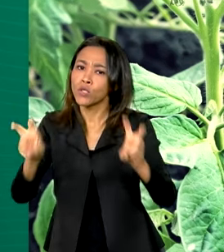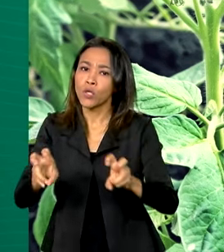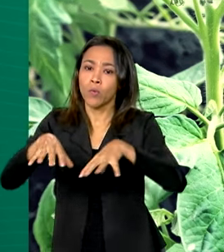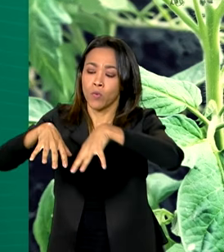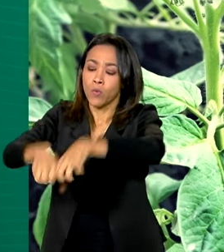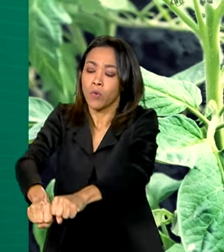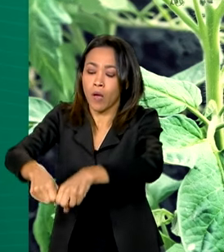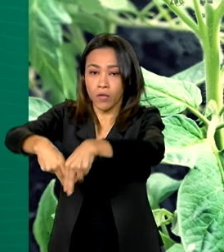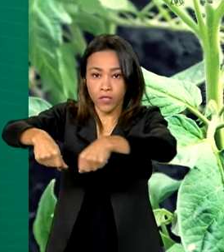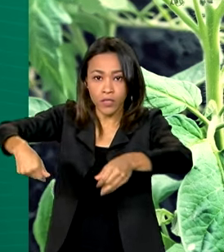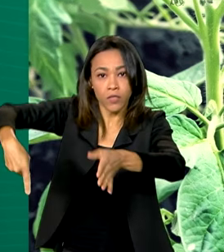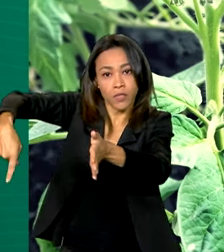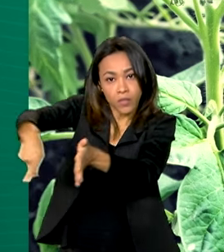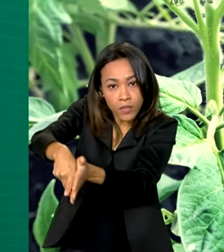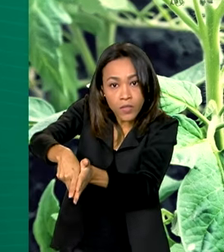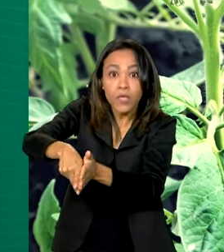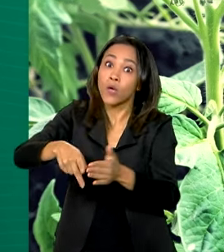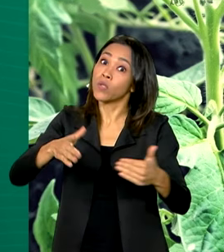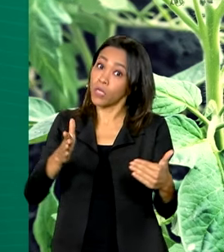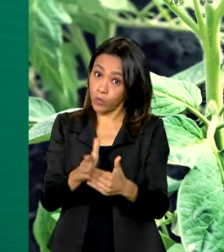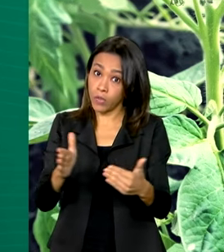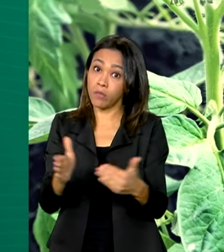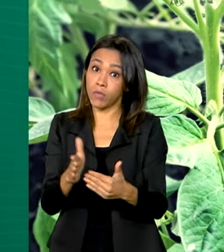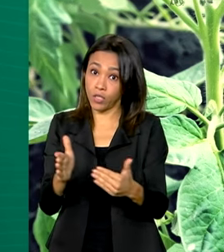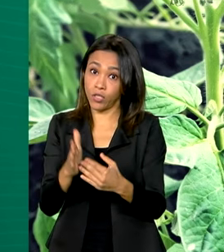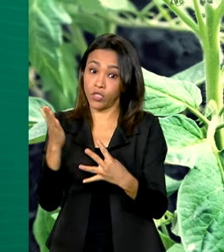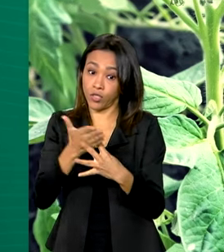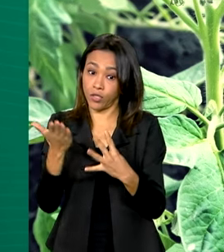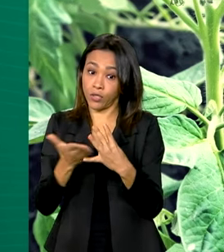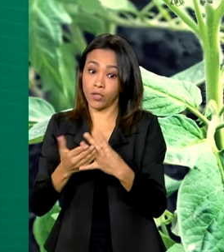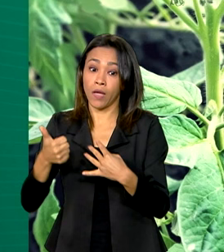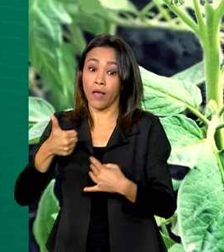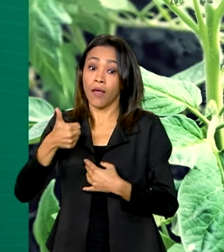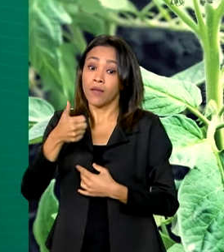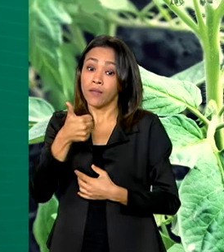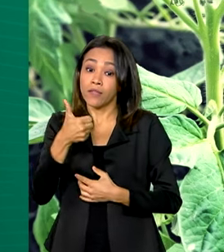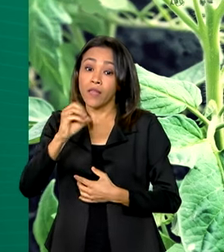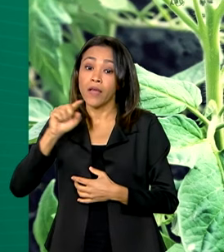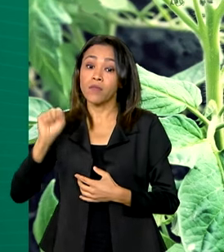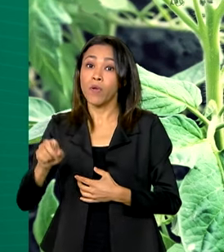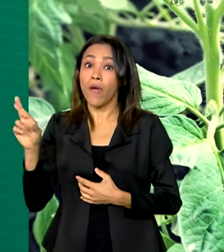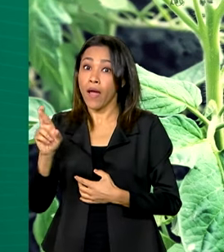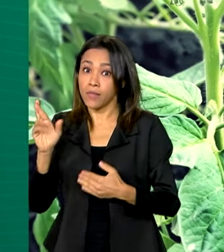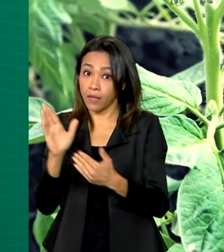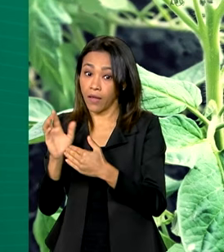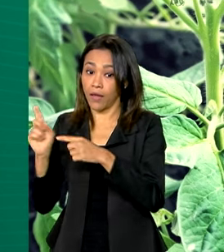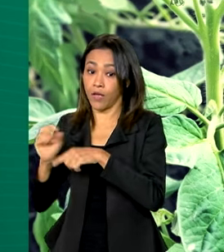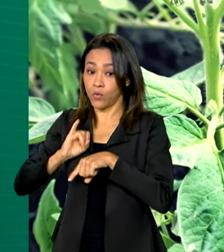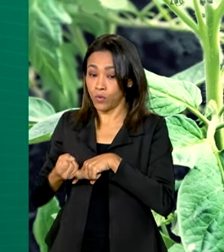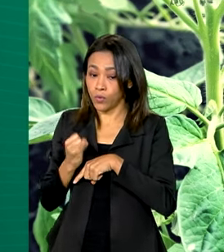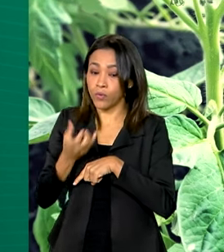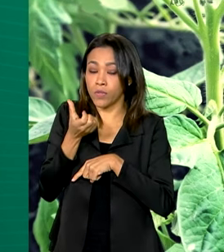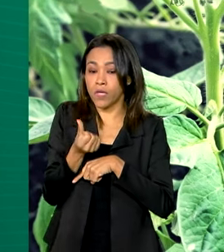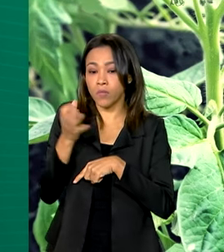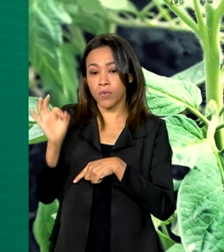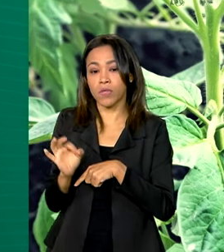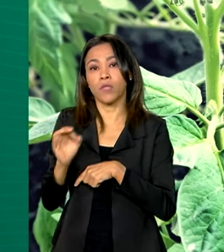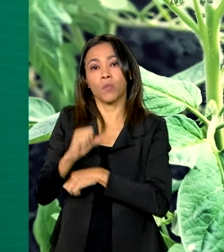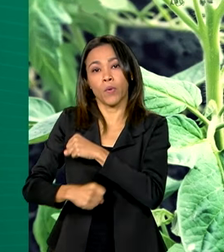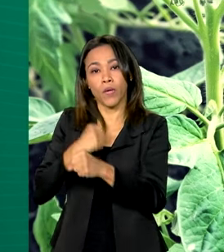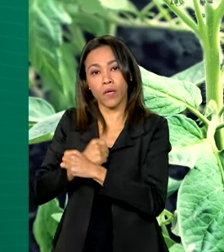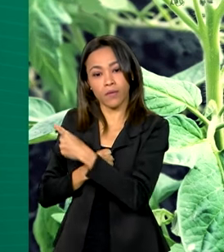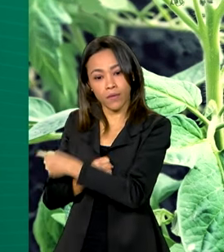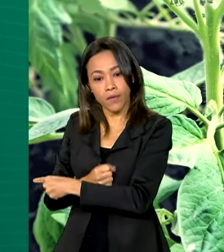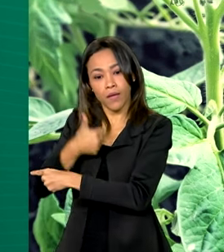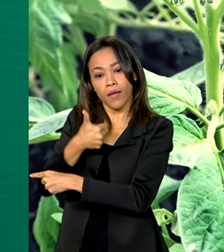imóveis rurais, com limite de financiamento de 10 mil reais, taxa de juros de 6% ao ano e 10 anos